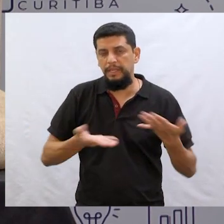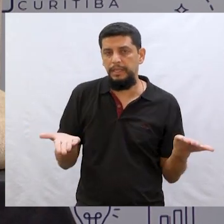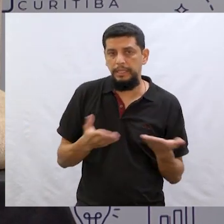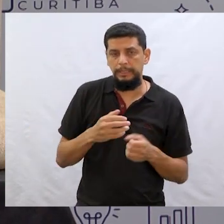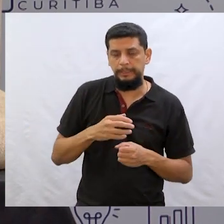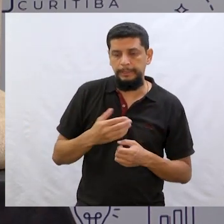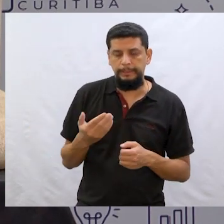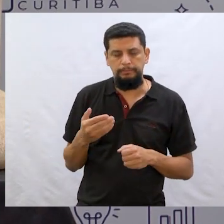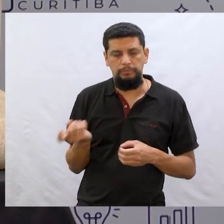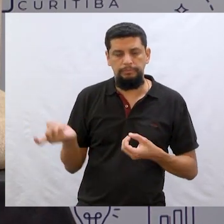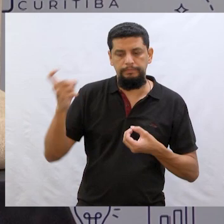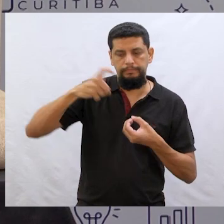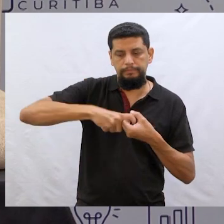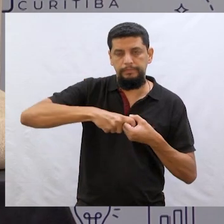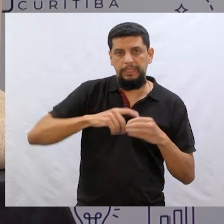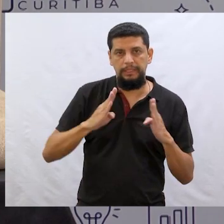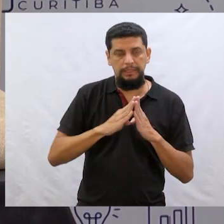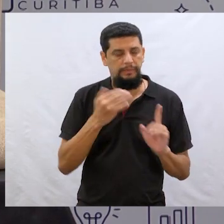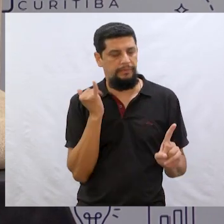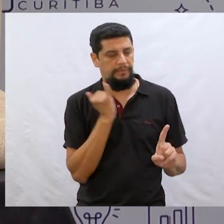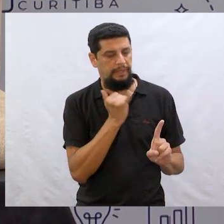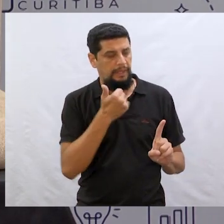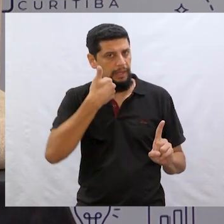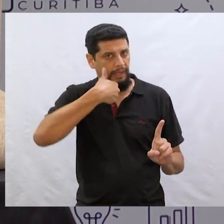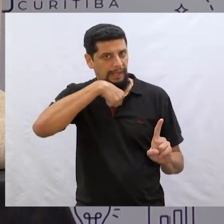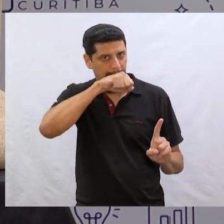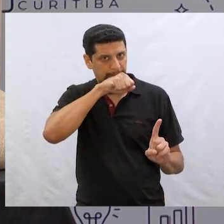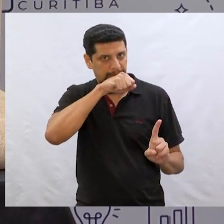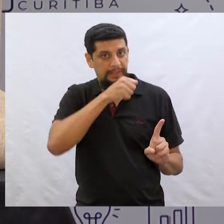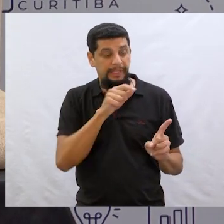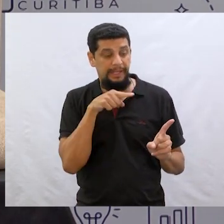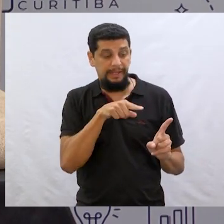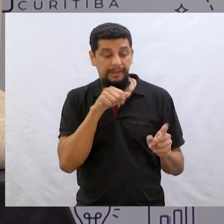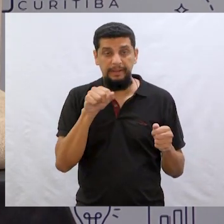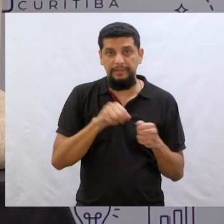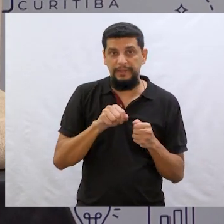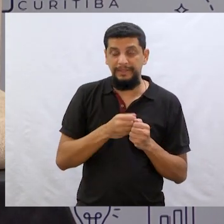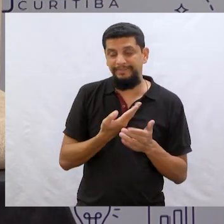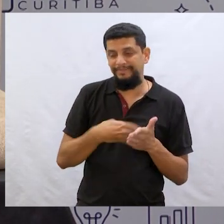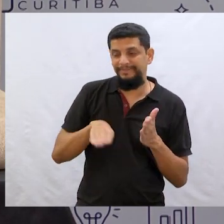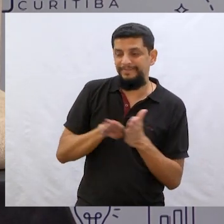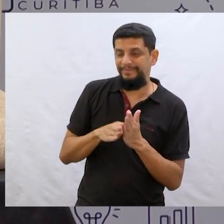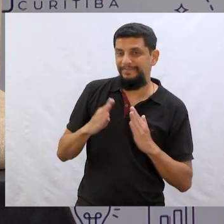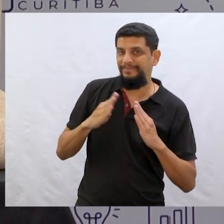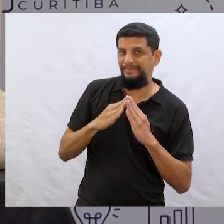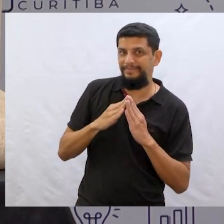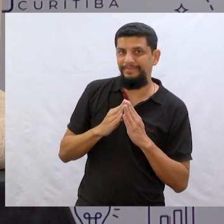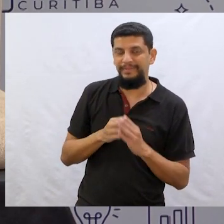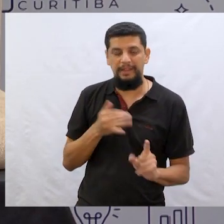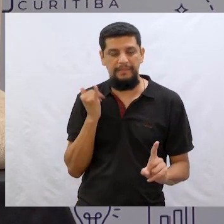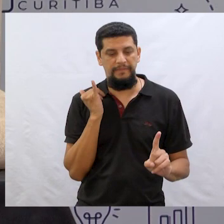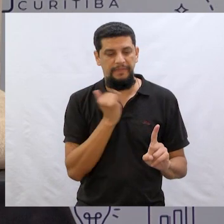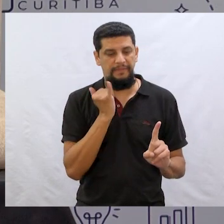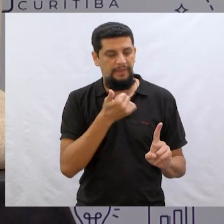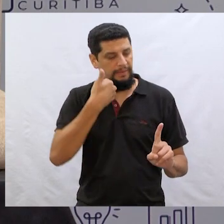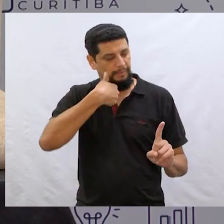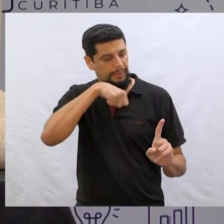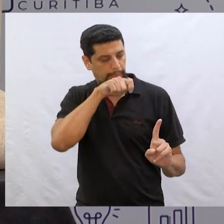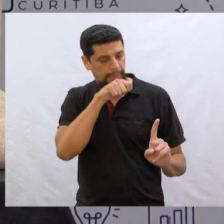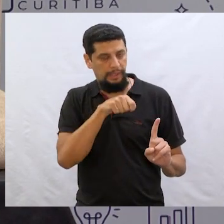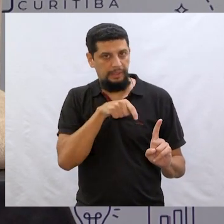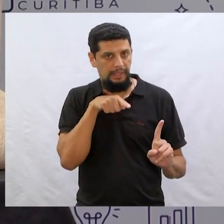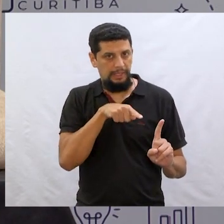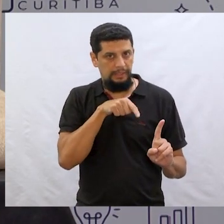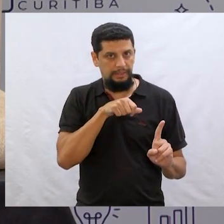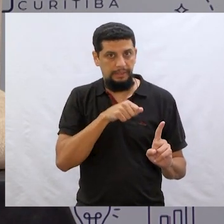foi correndo para casa contar para sua mãe o que ele tinha feito. Chegando lá então, contou para a